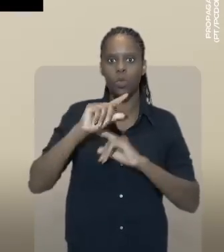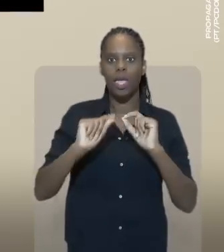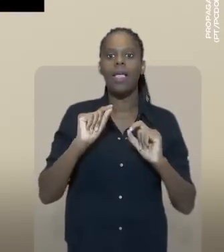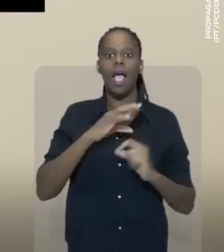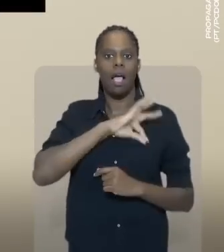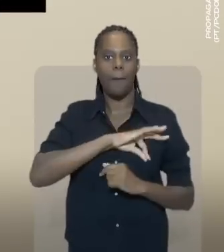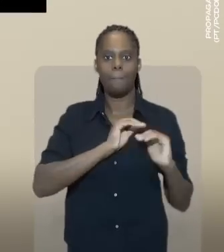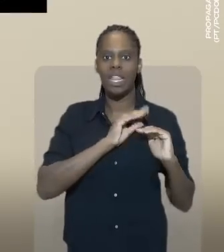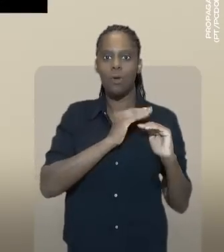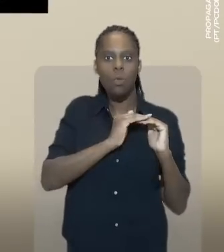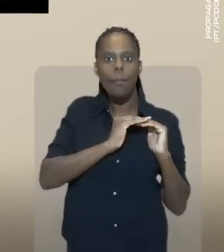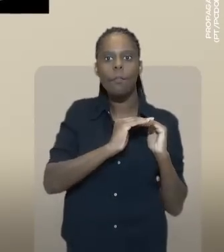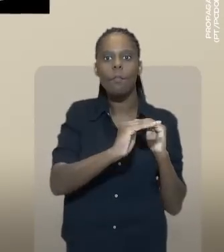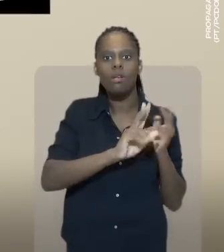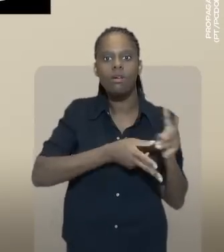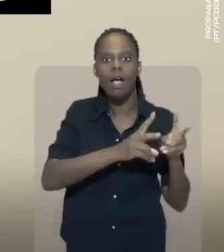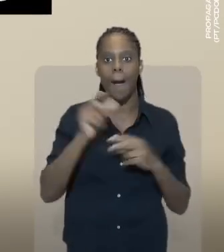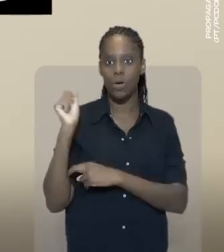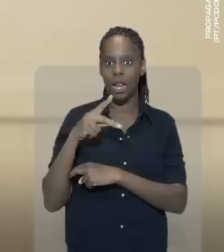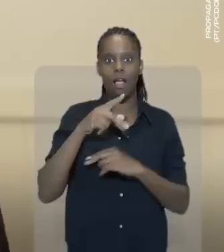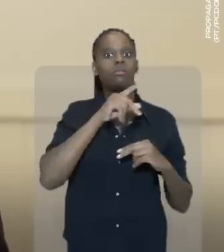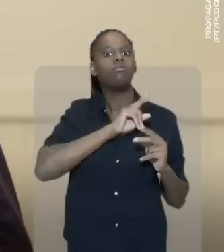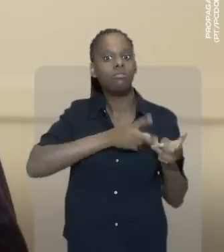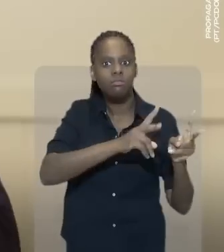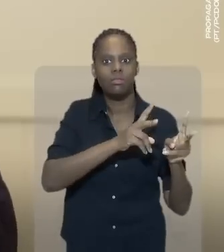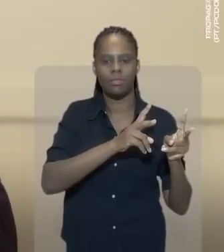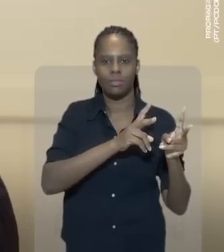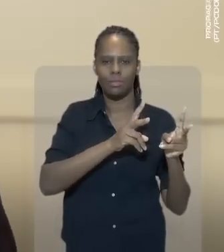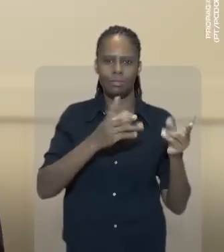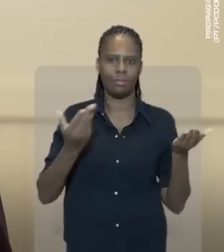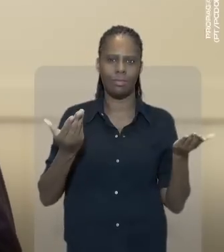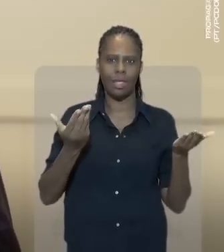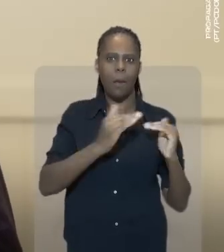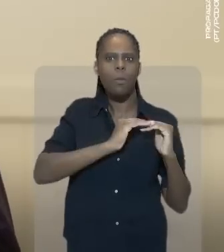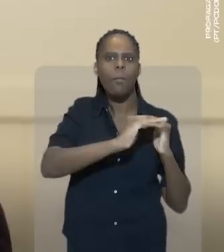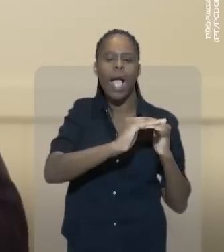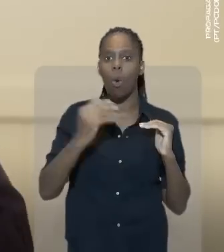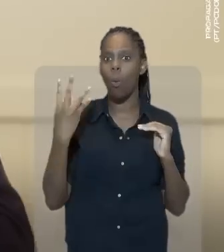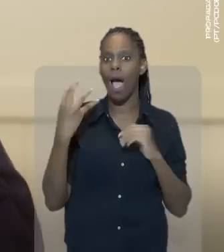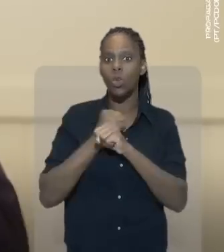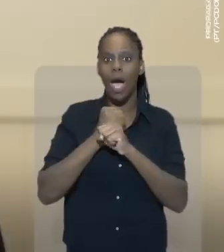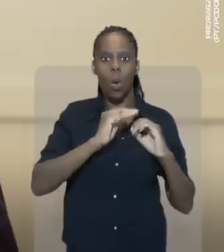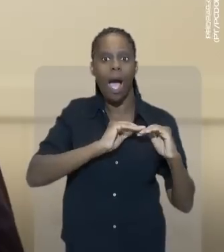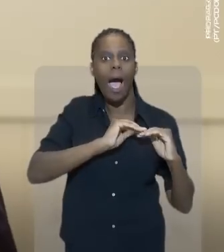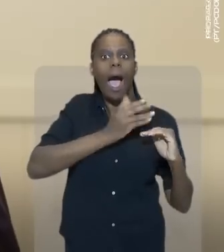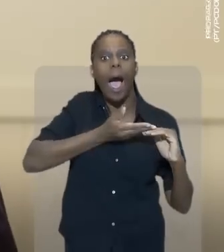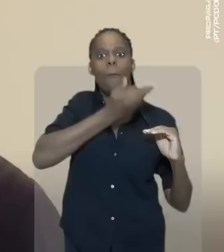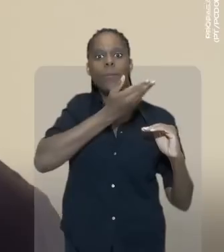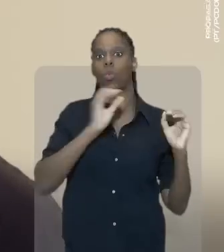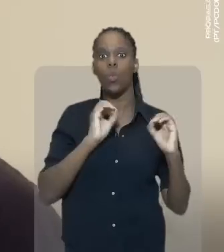congelar o salário mínimo e as aposentadorias. Imagine, já são quatro anos sem aumento real e agora mais essa.